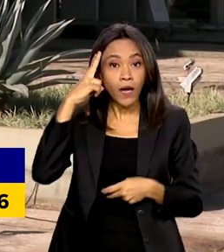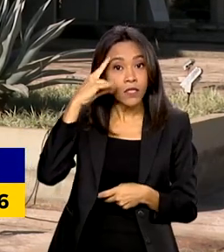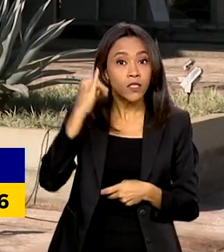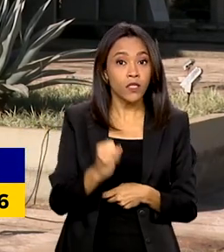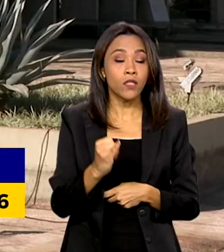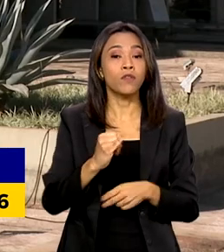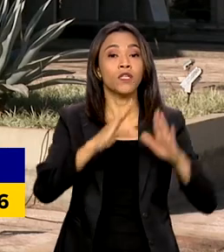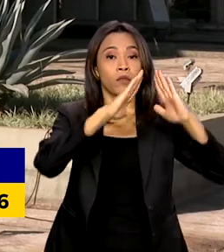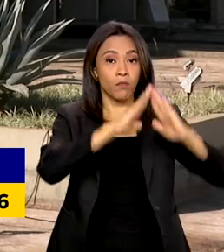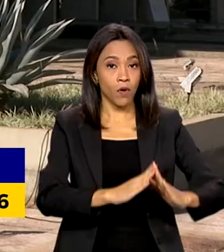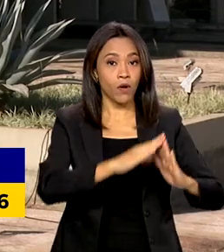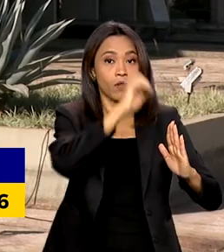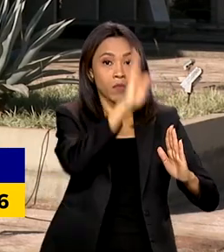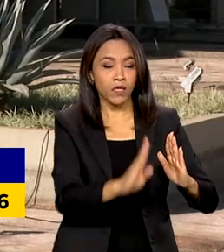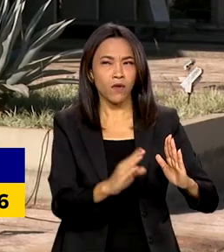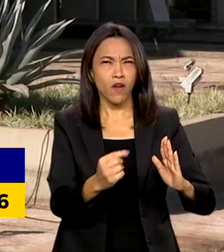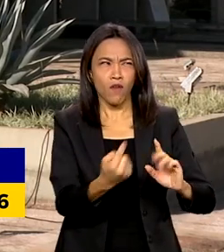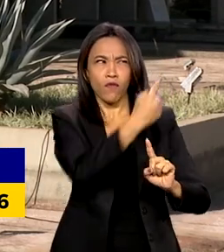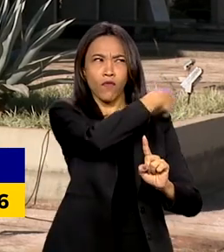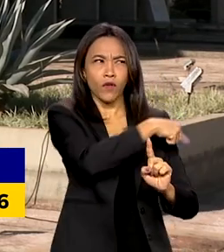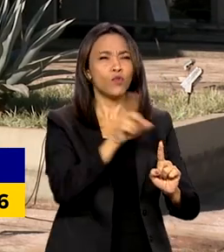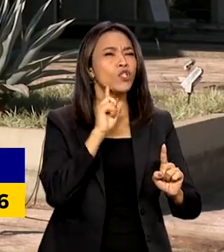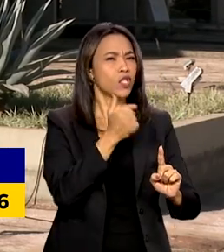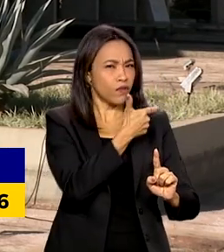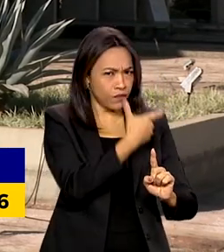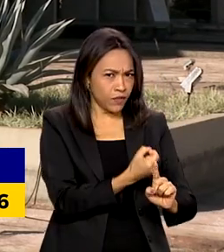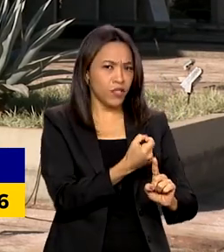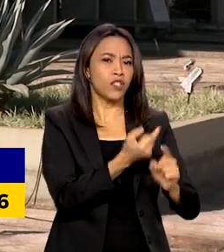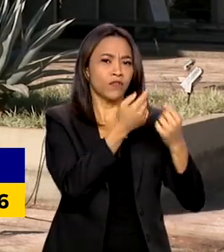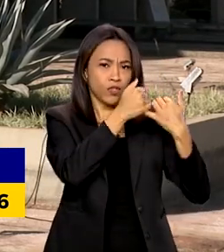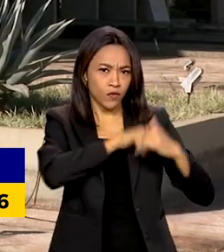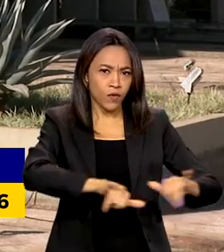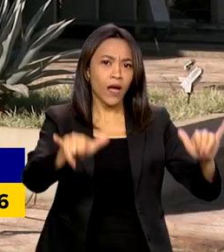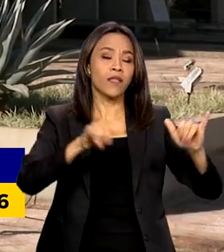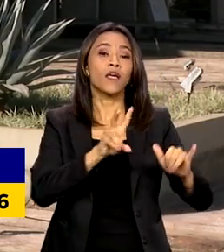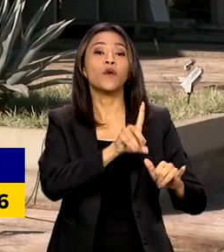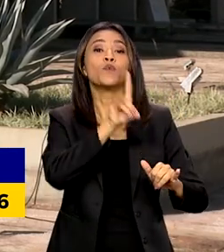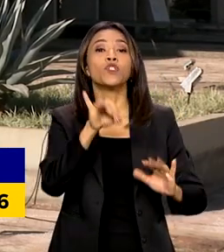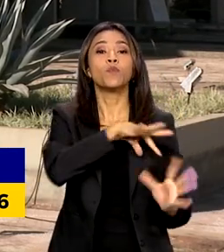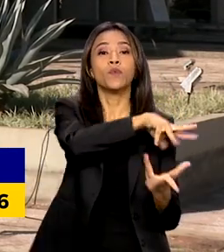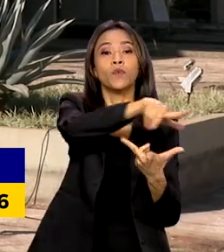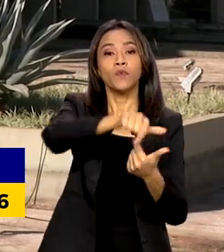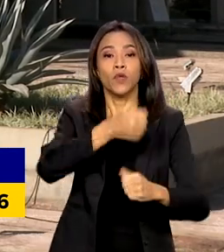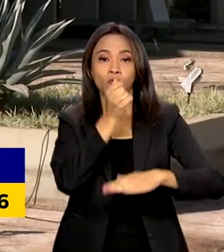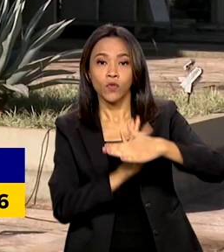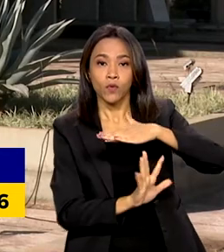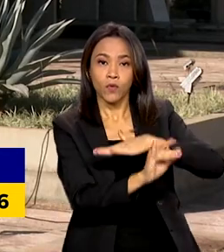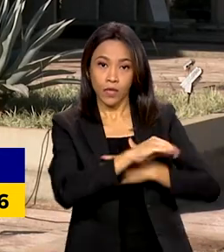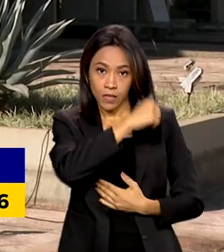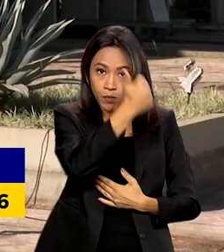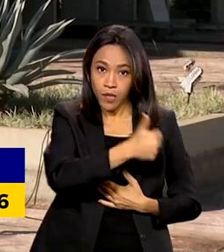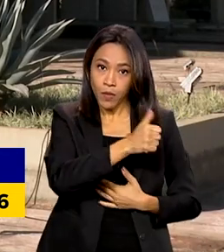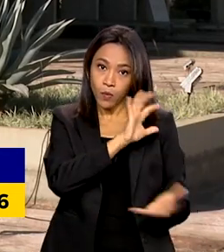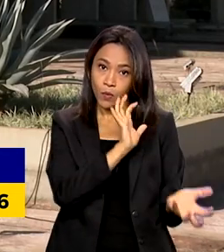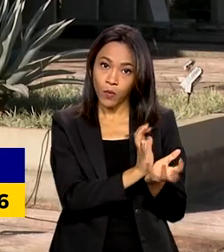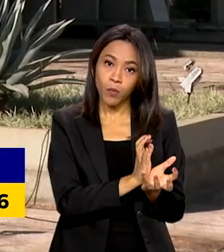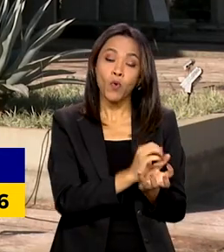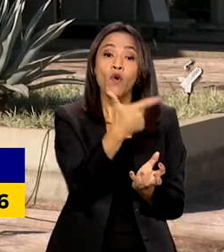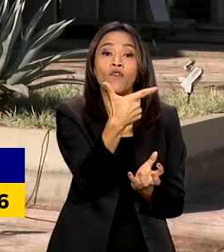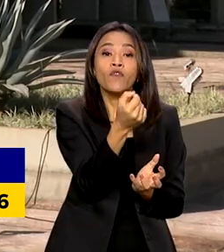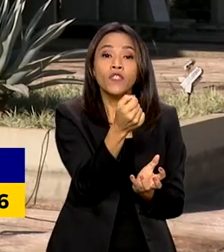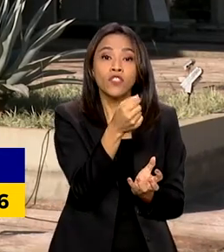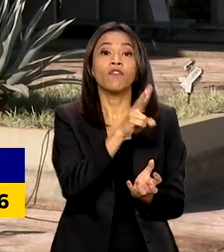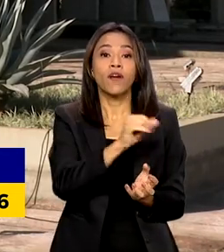lançado no último dia 20, o Dia Mundial do Refugiado. Nesta primeira etapa, cerca de 20 haitianos serão